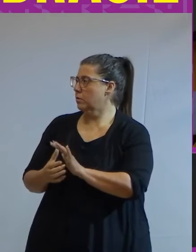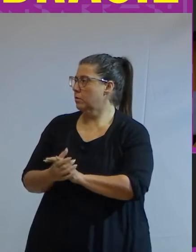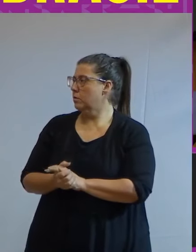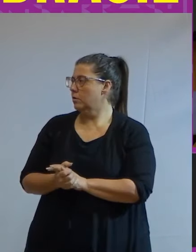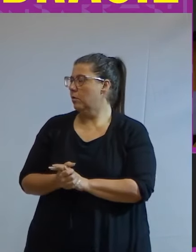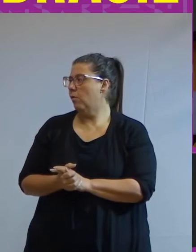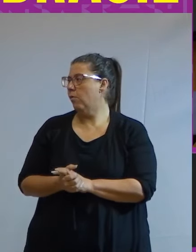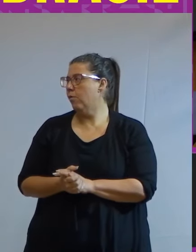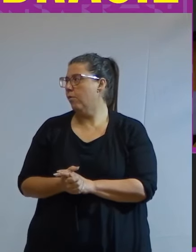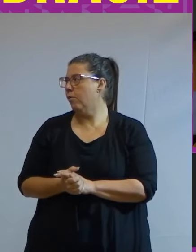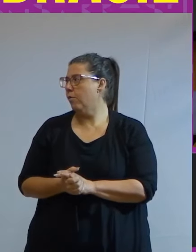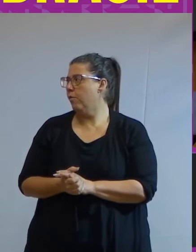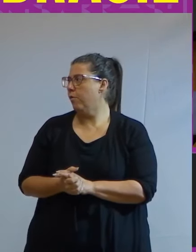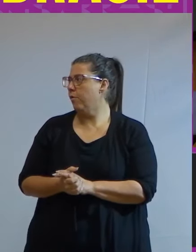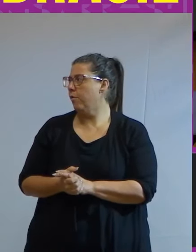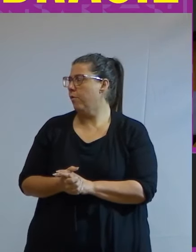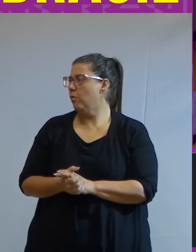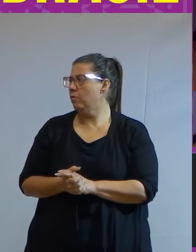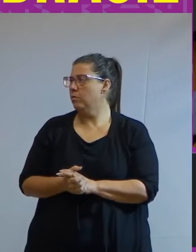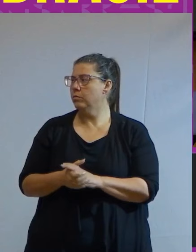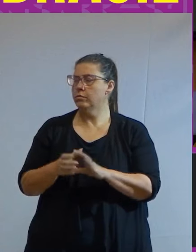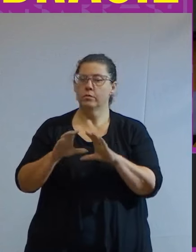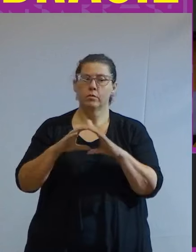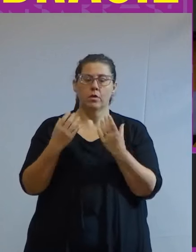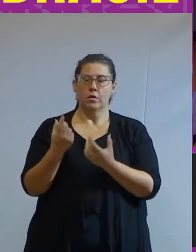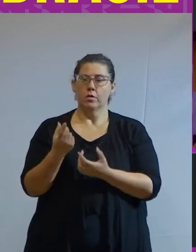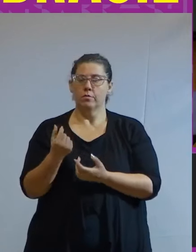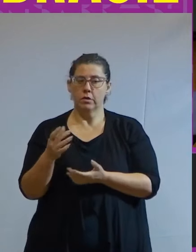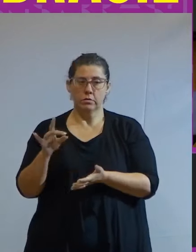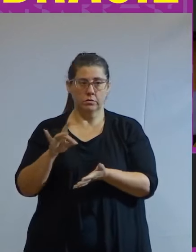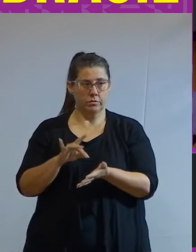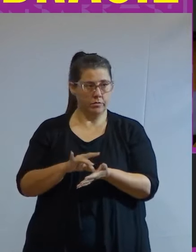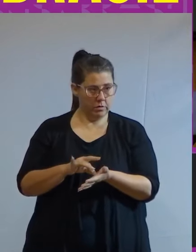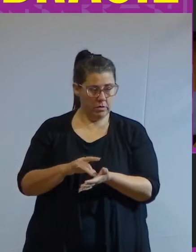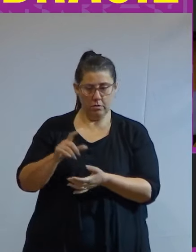conferência titulada Finanças Reais para Pessoas Reais